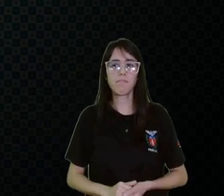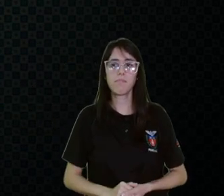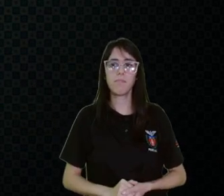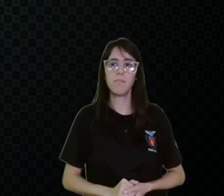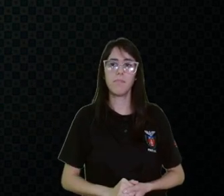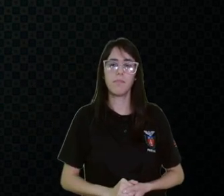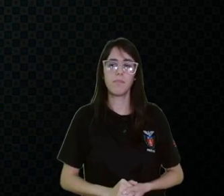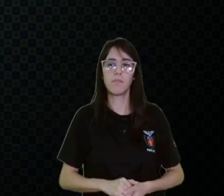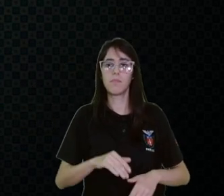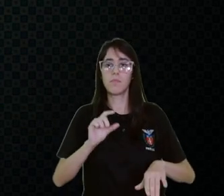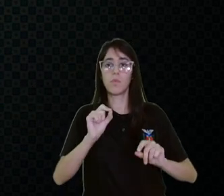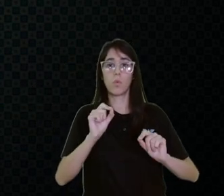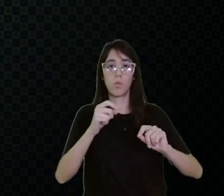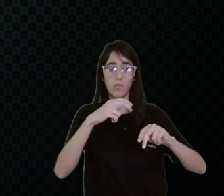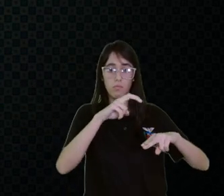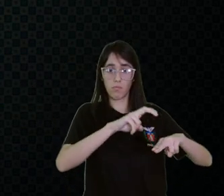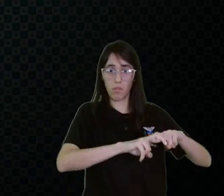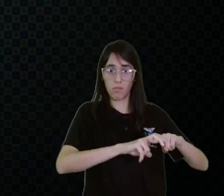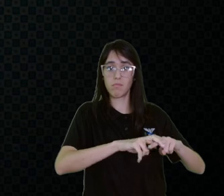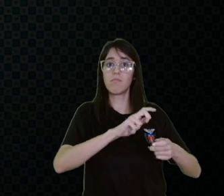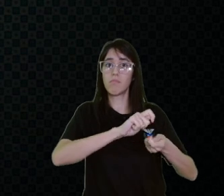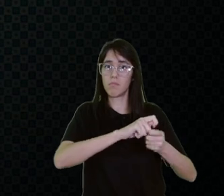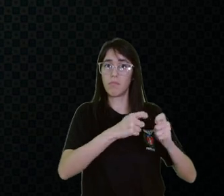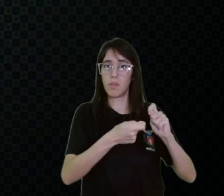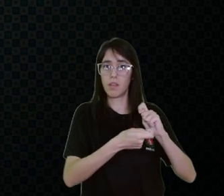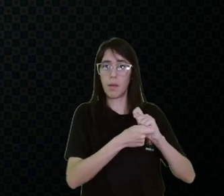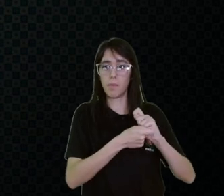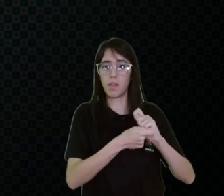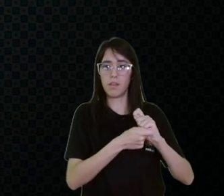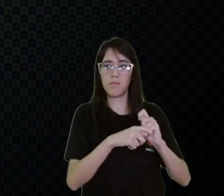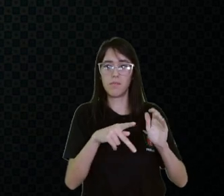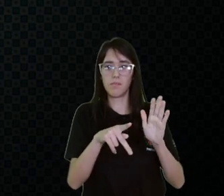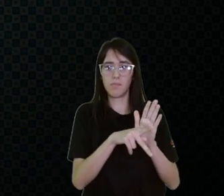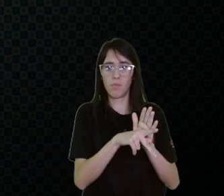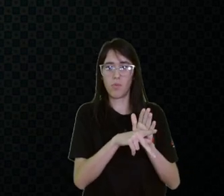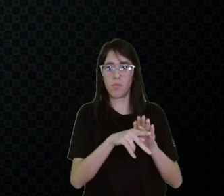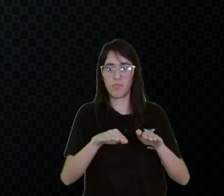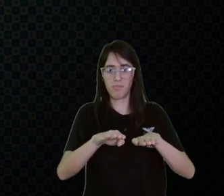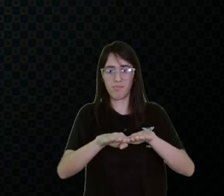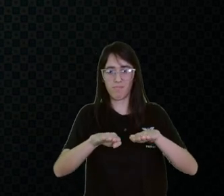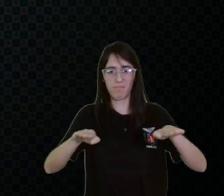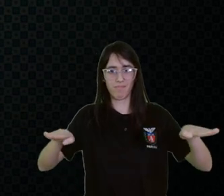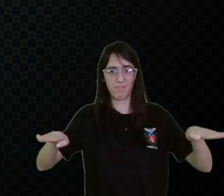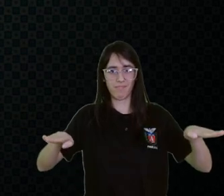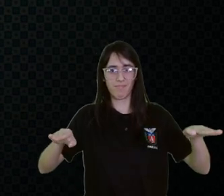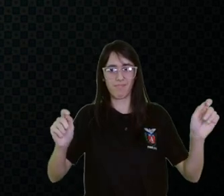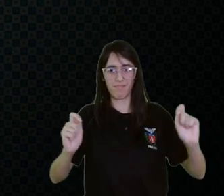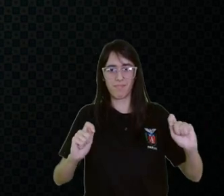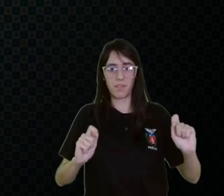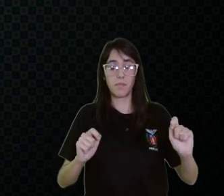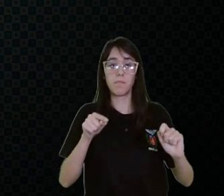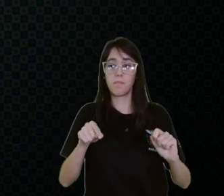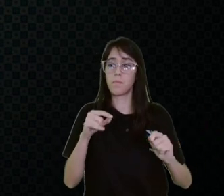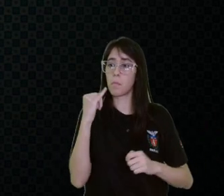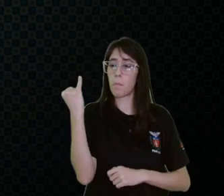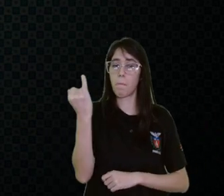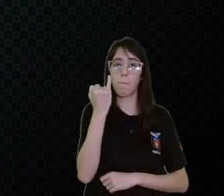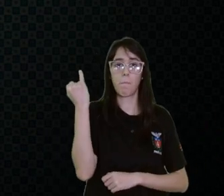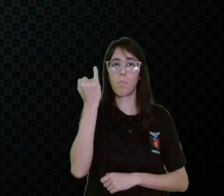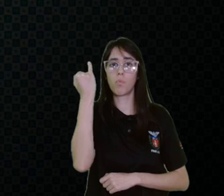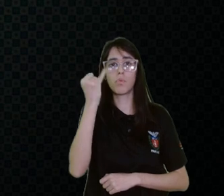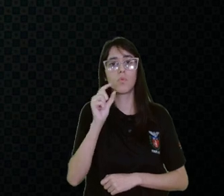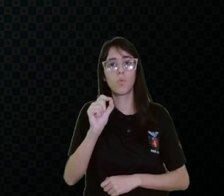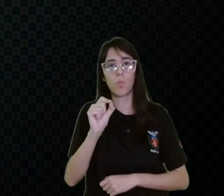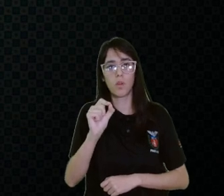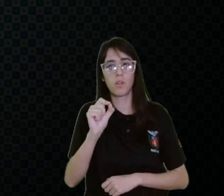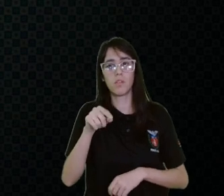desde uma cadeira adaptada com essa prancha de atividade, eu acho muito importante a gente falar não só na